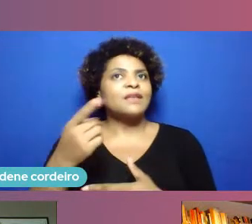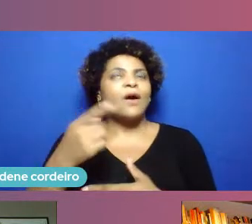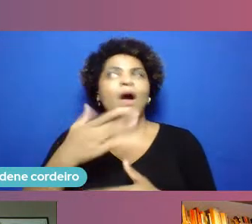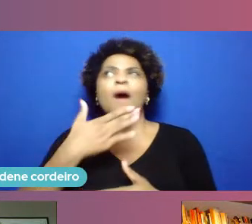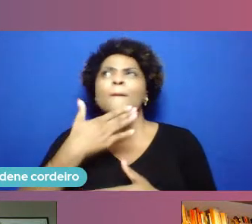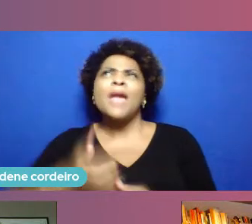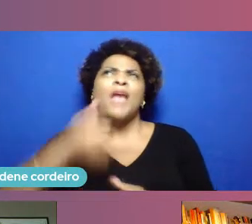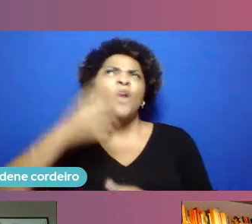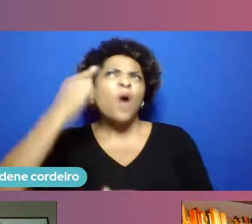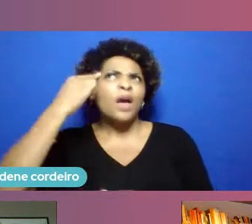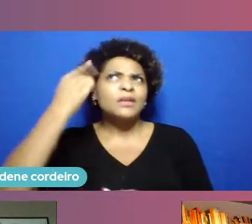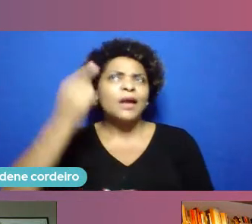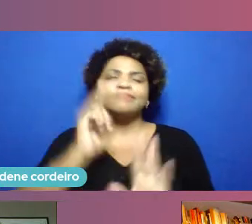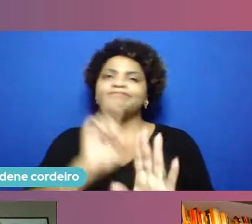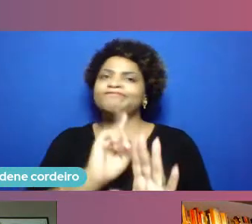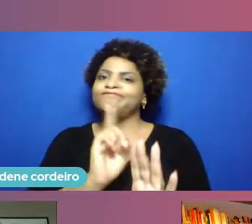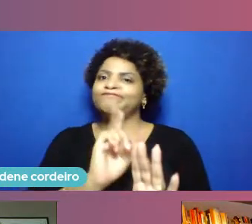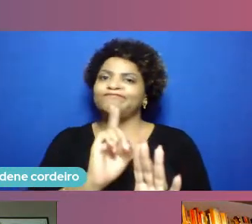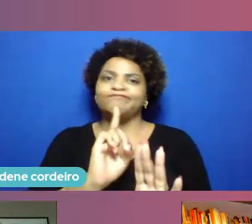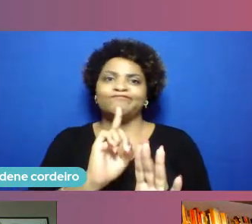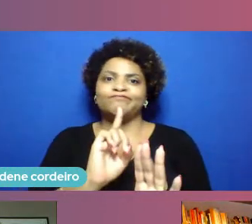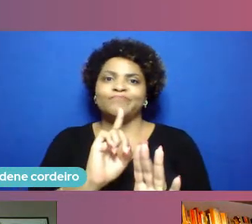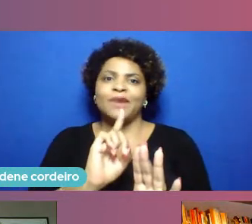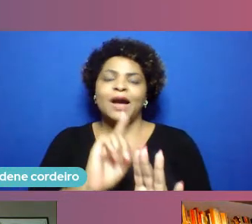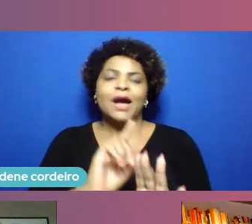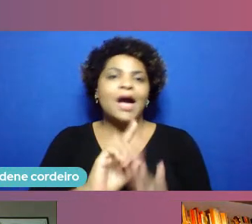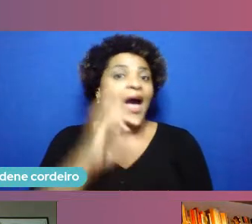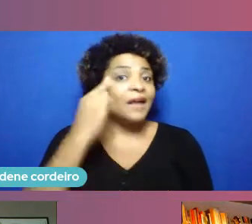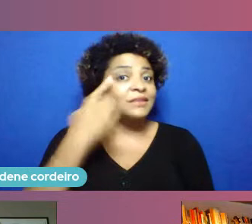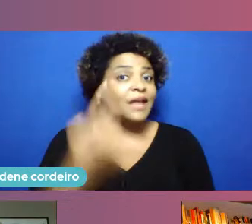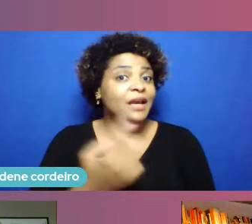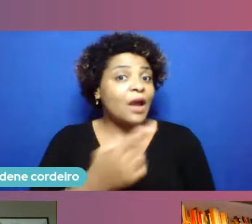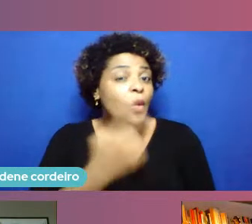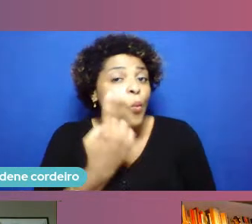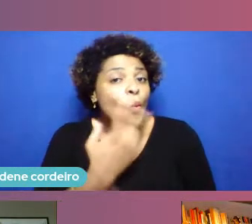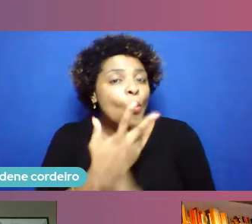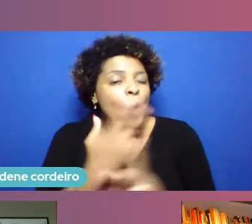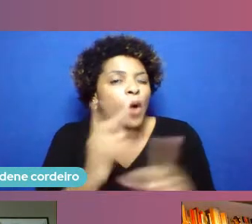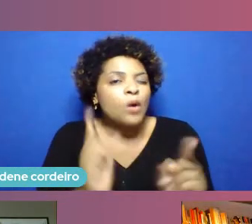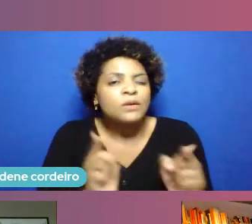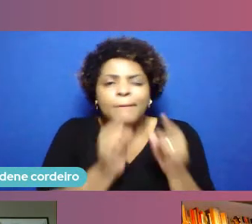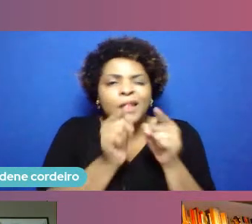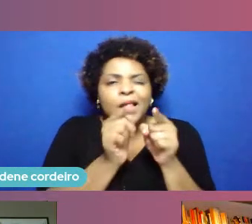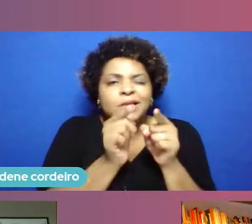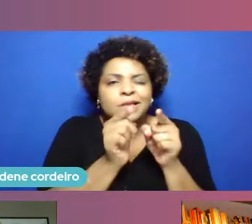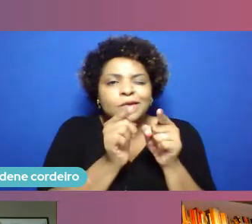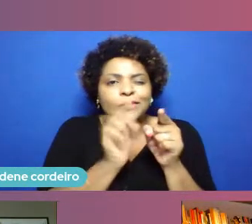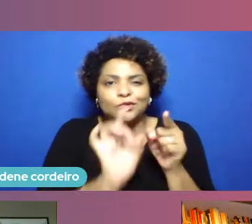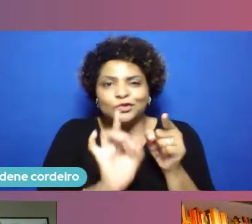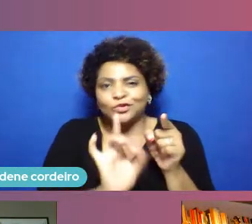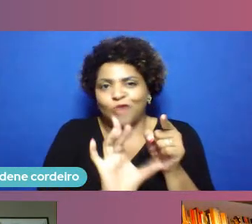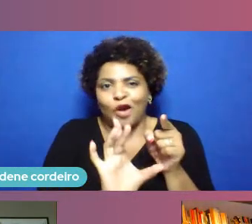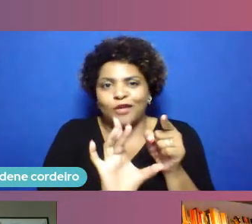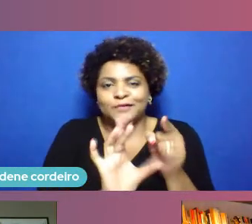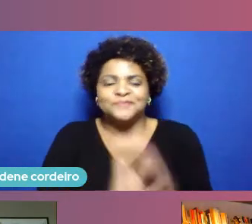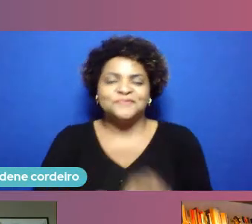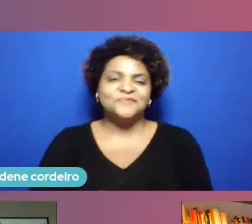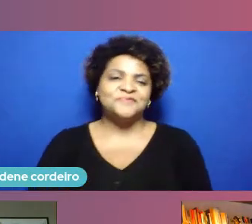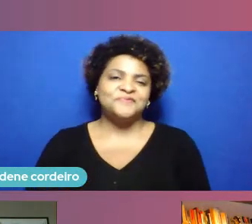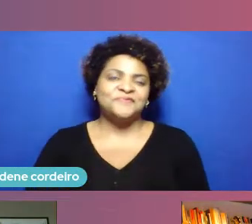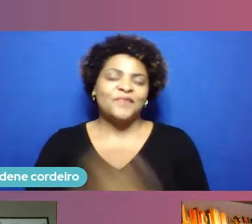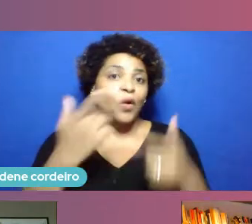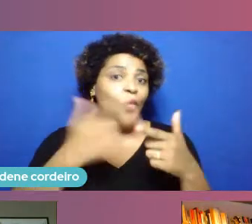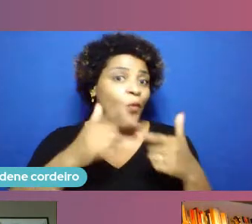uma das passagens entre o problema e a solução e a ideia é um pedacinho aqui no meio desse negócio o problema é